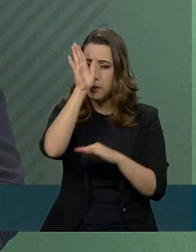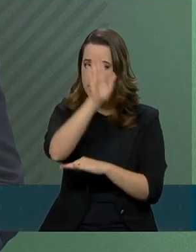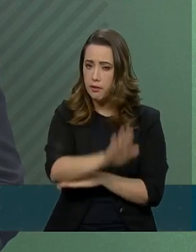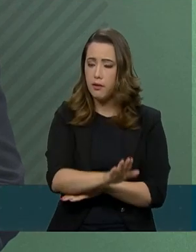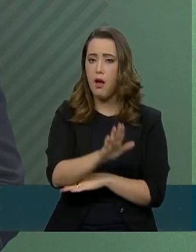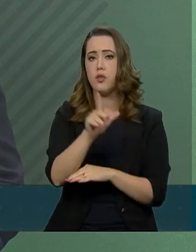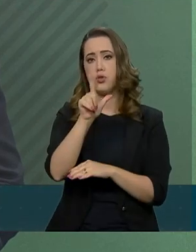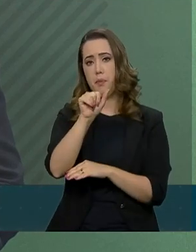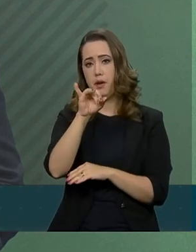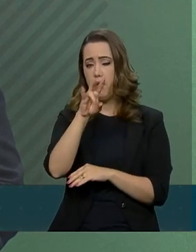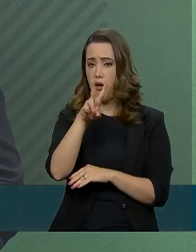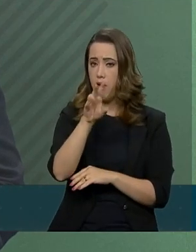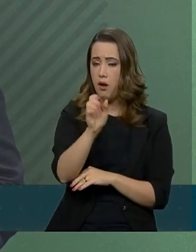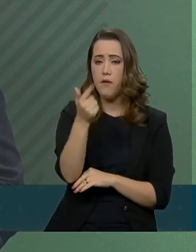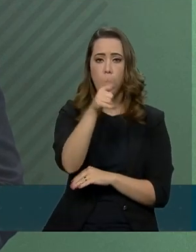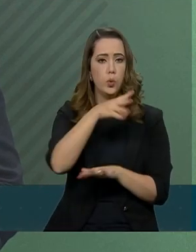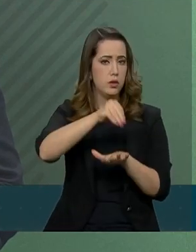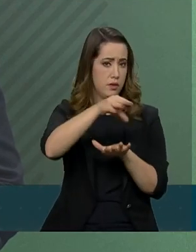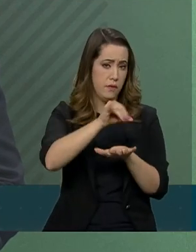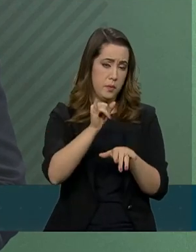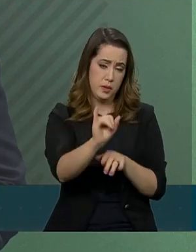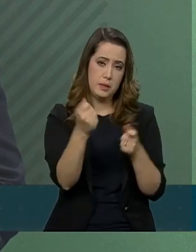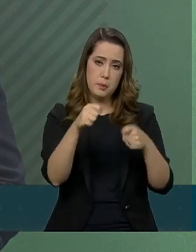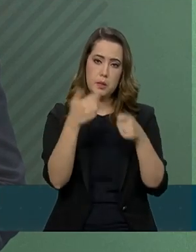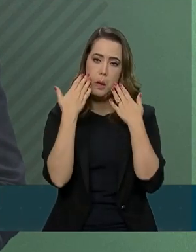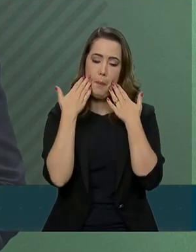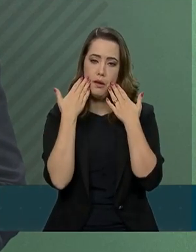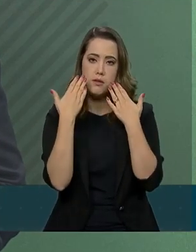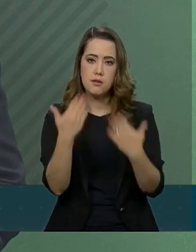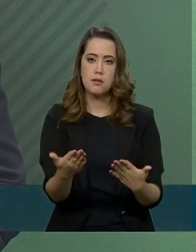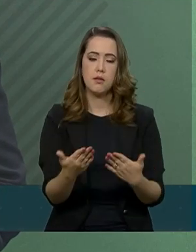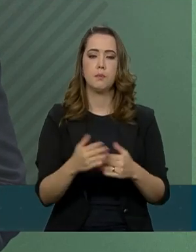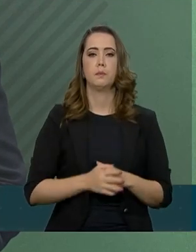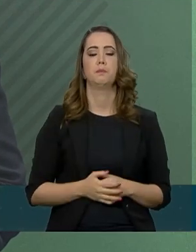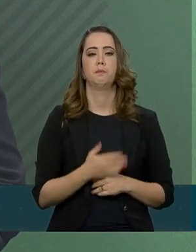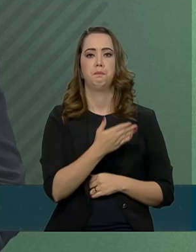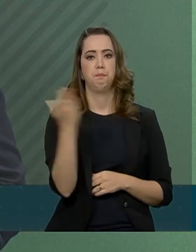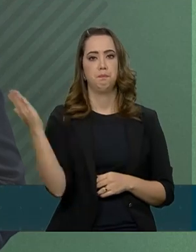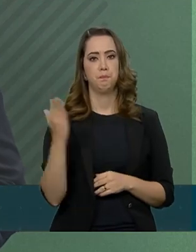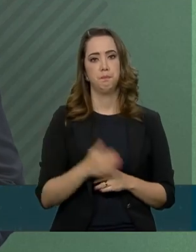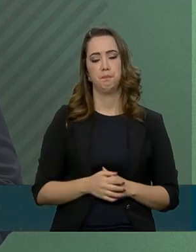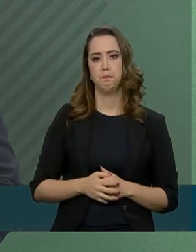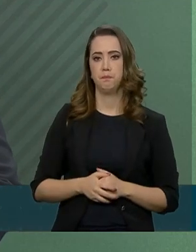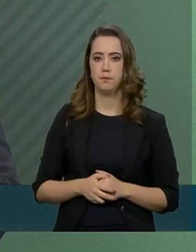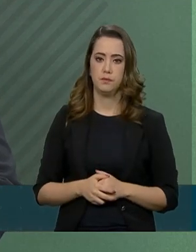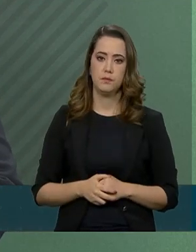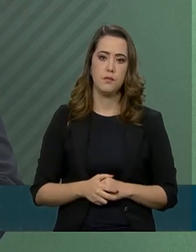informações, posteriormente, se for necessário, nós iremos complementá-la, Jussara.